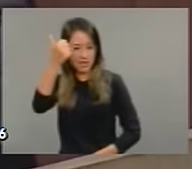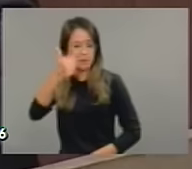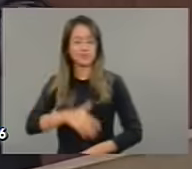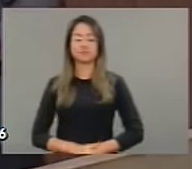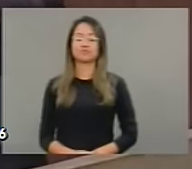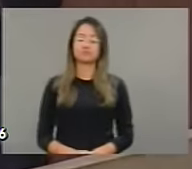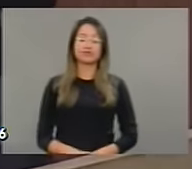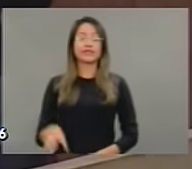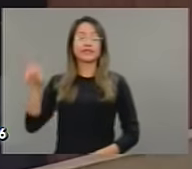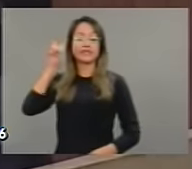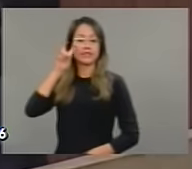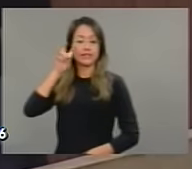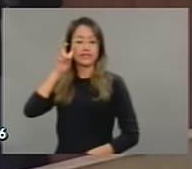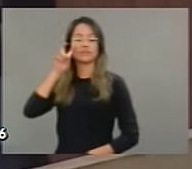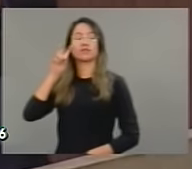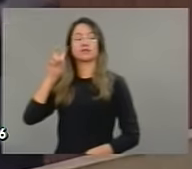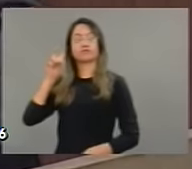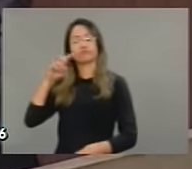cá,